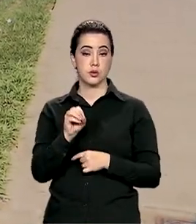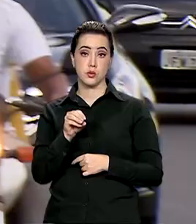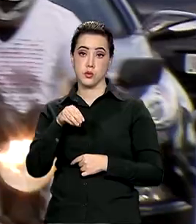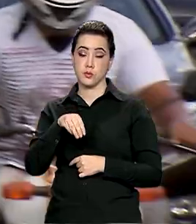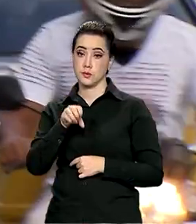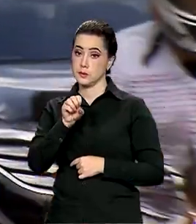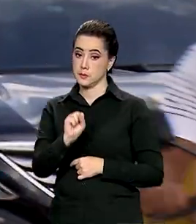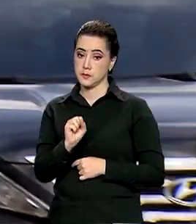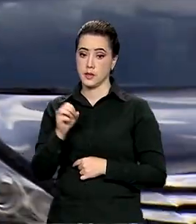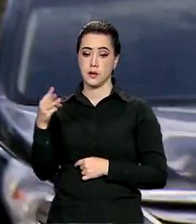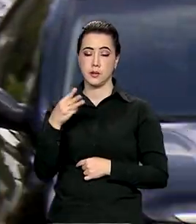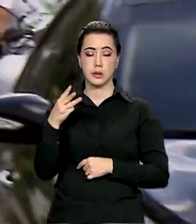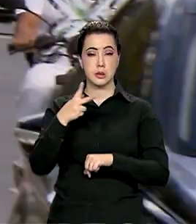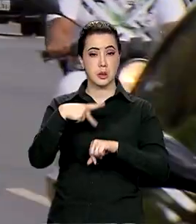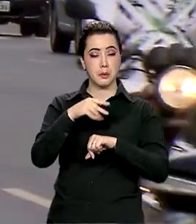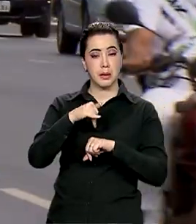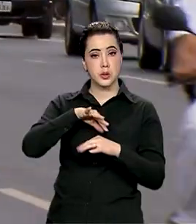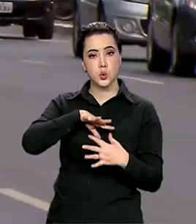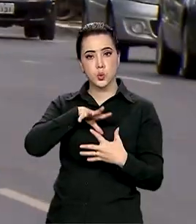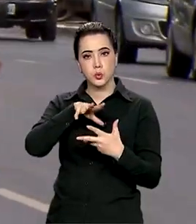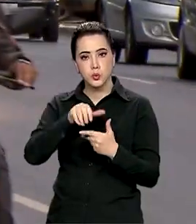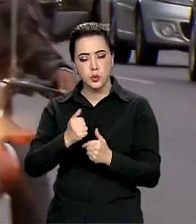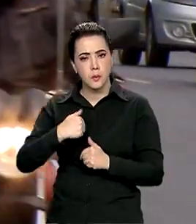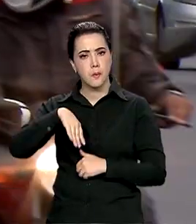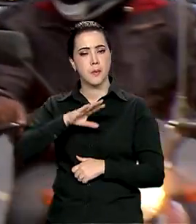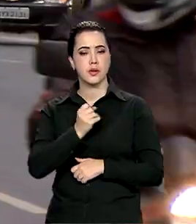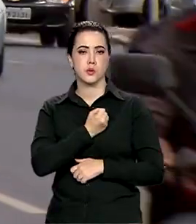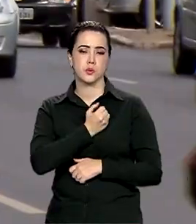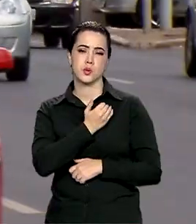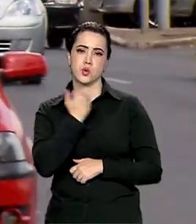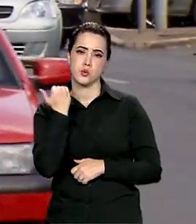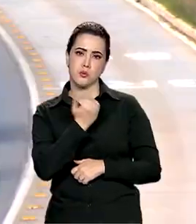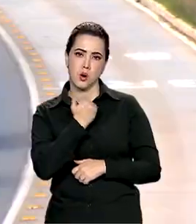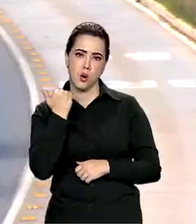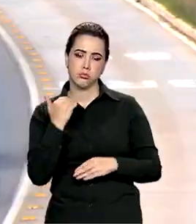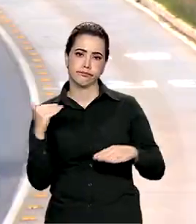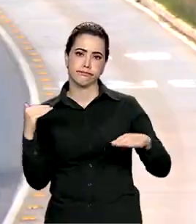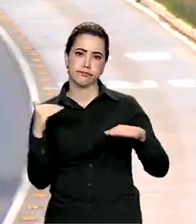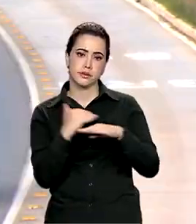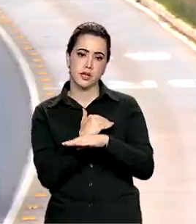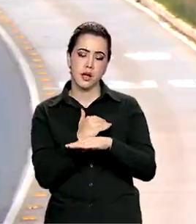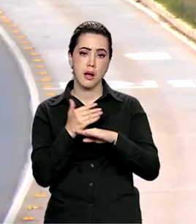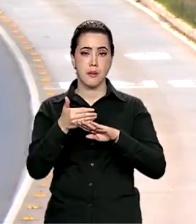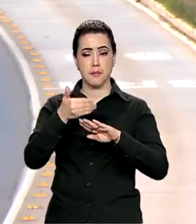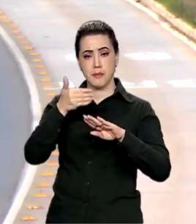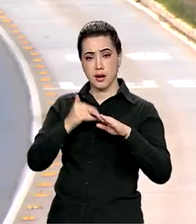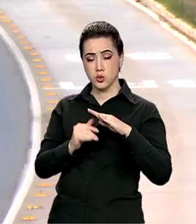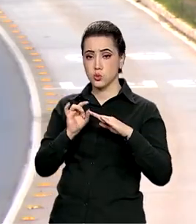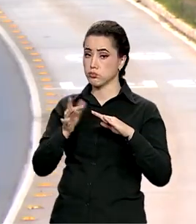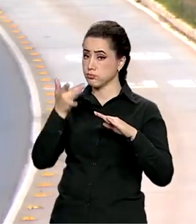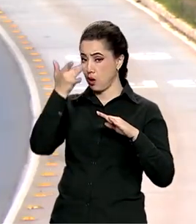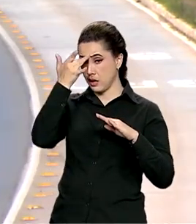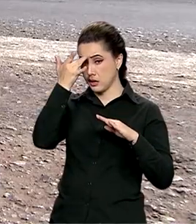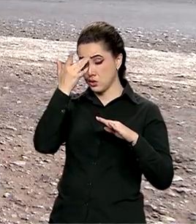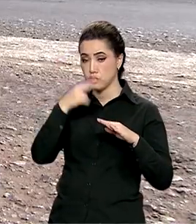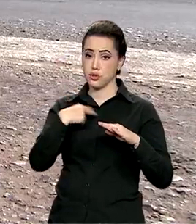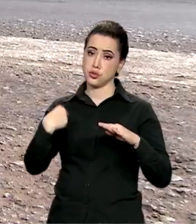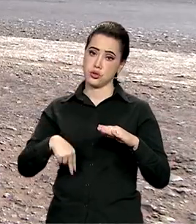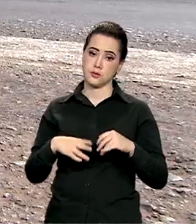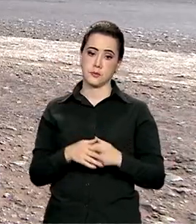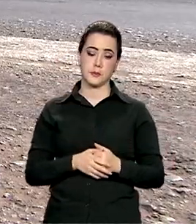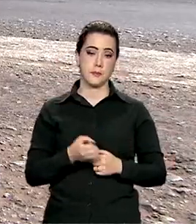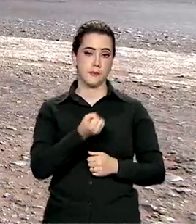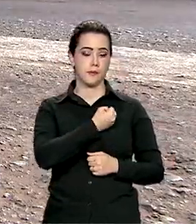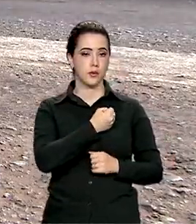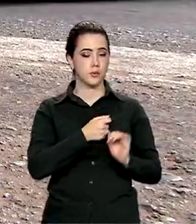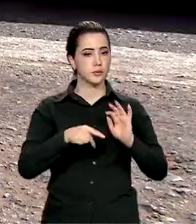Saúde, é o terceiro país do mundo com mais mortes no trânsito, atrás apenas da Índia e China. Dados